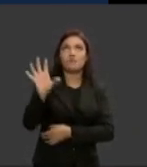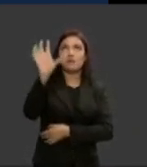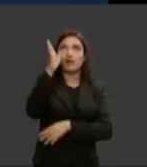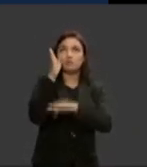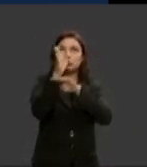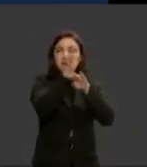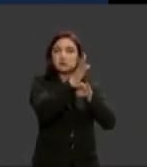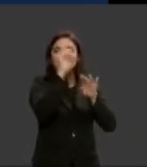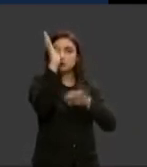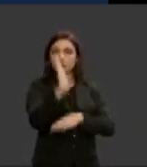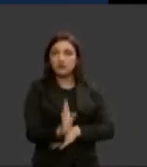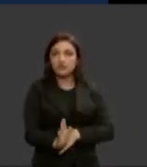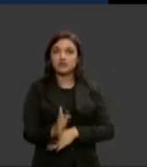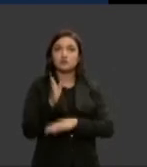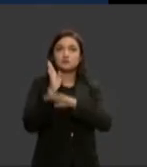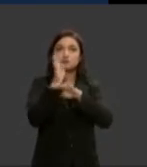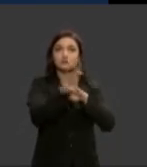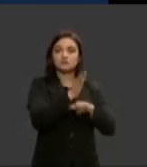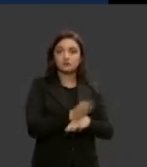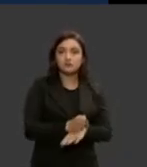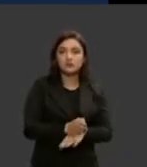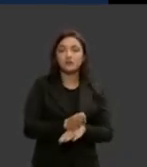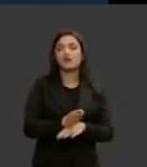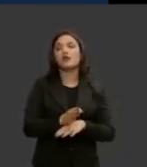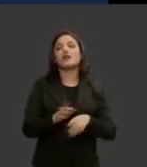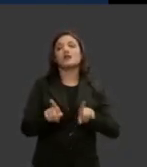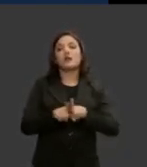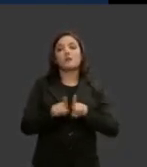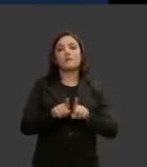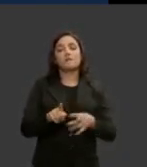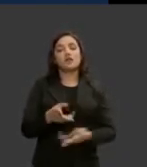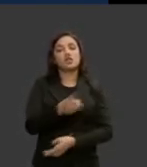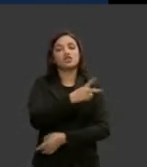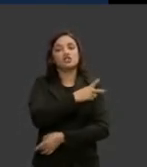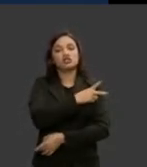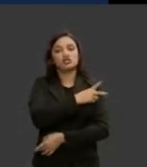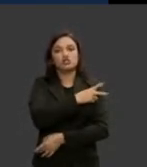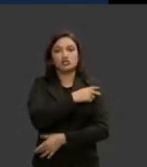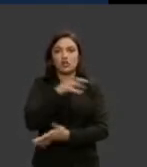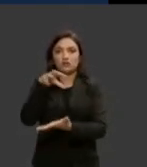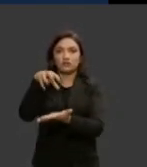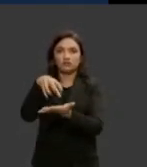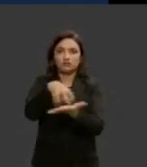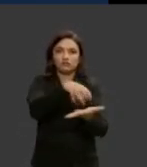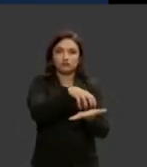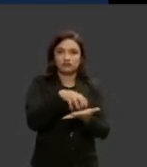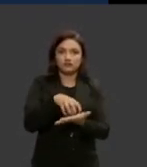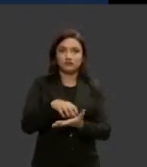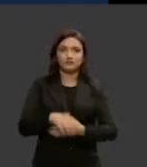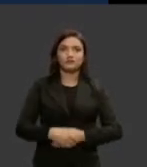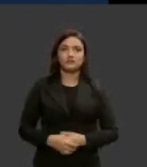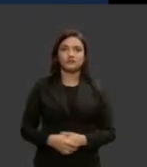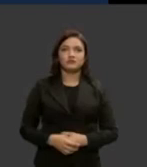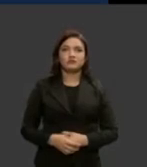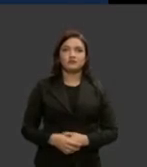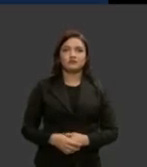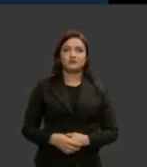estruturas da segurança pública superintendentes regionais e chefes de unidades policiais por favor